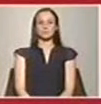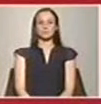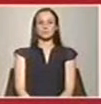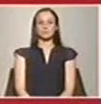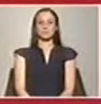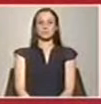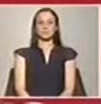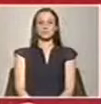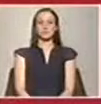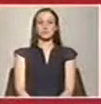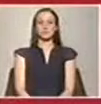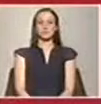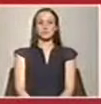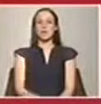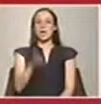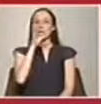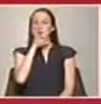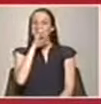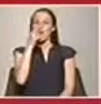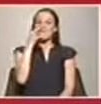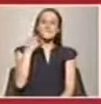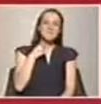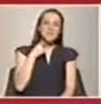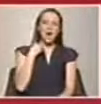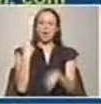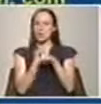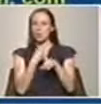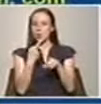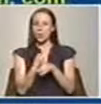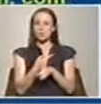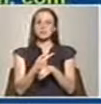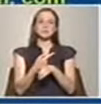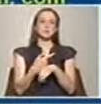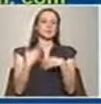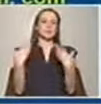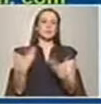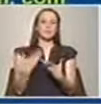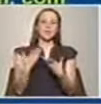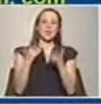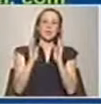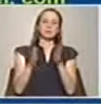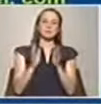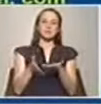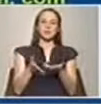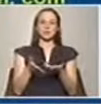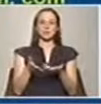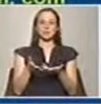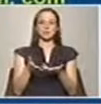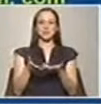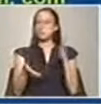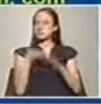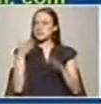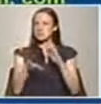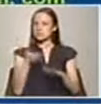falhando alguma destas medidas, temos necessidade de recorrer a uma